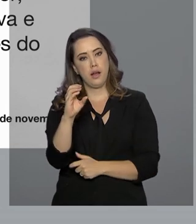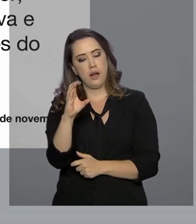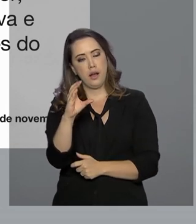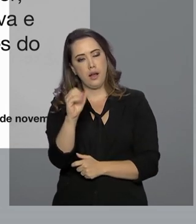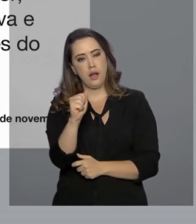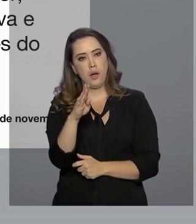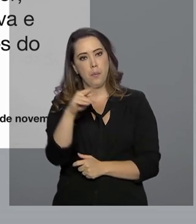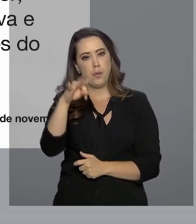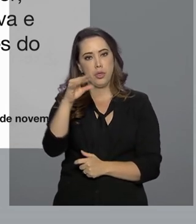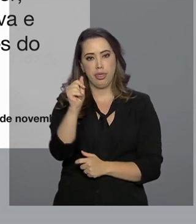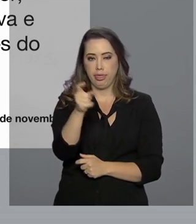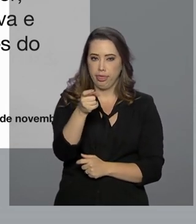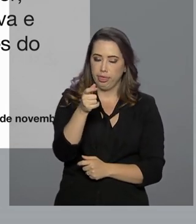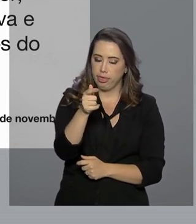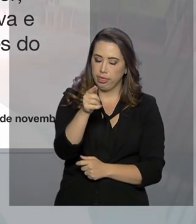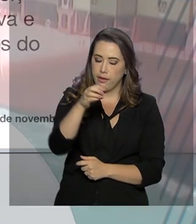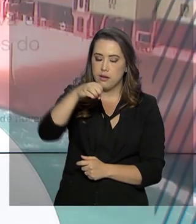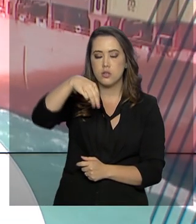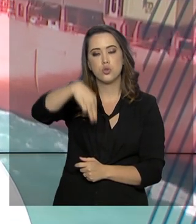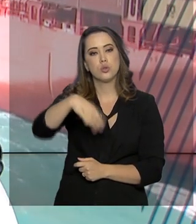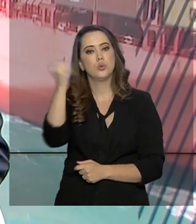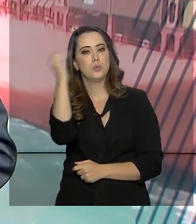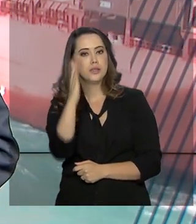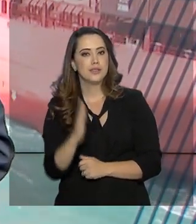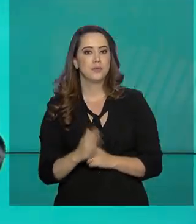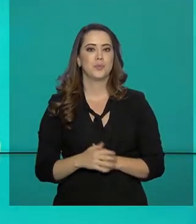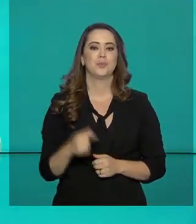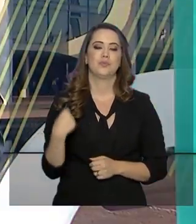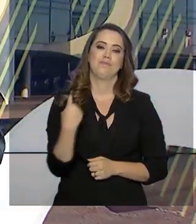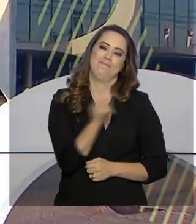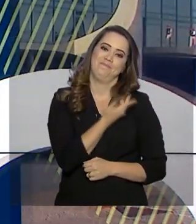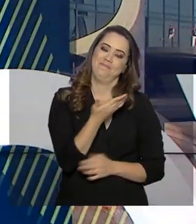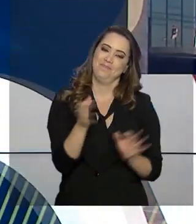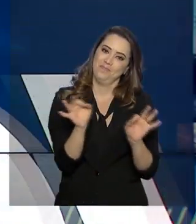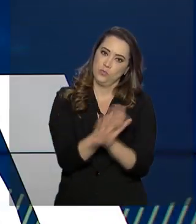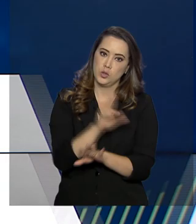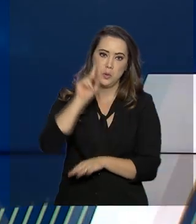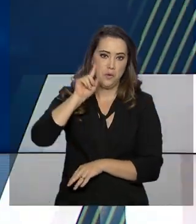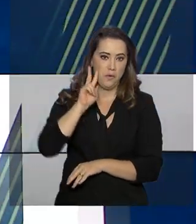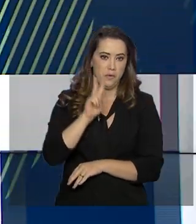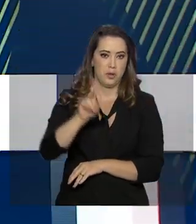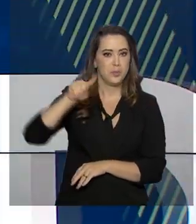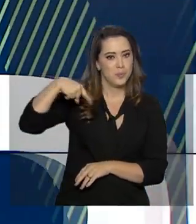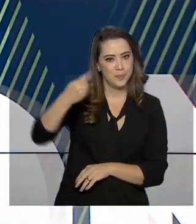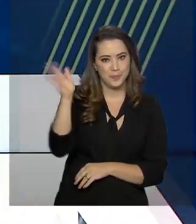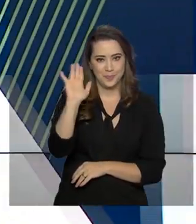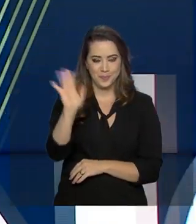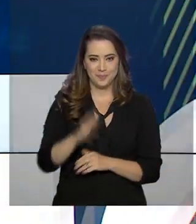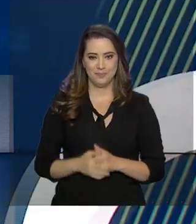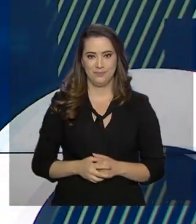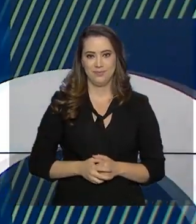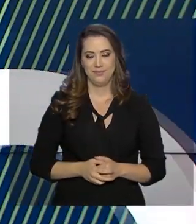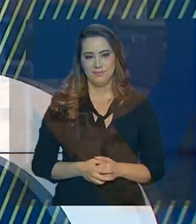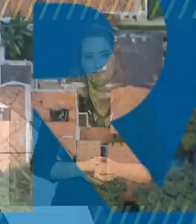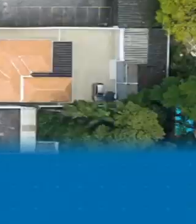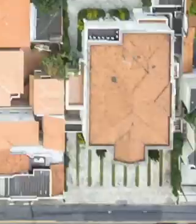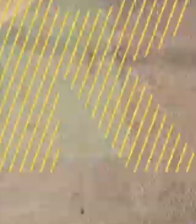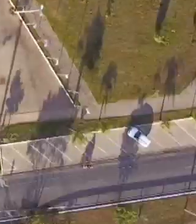de transportes do Brasil. E o governo agora termina aqui. Nos vemos na próxima edição. Até lá!